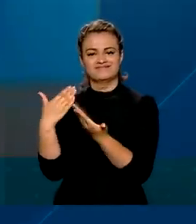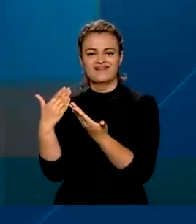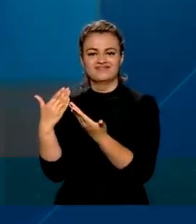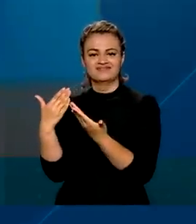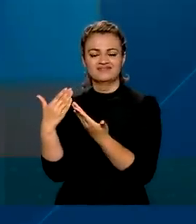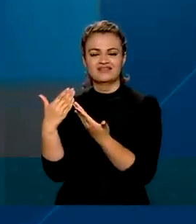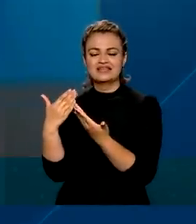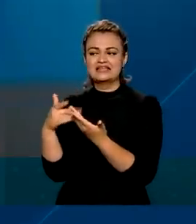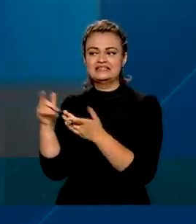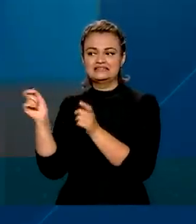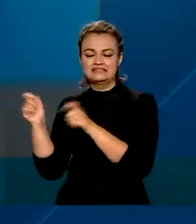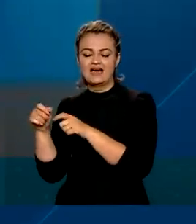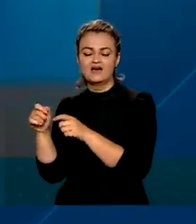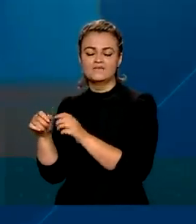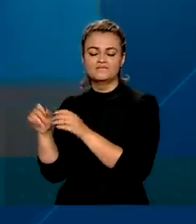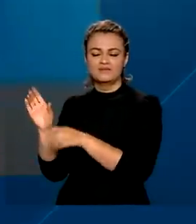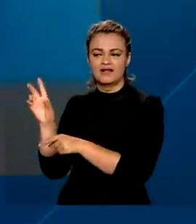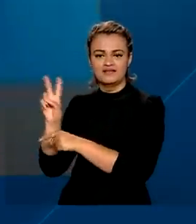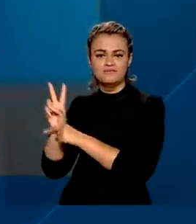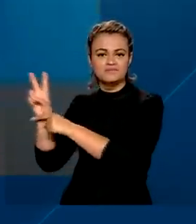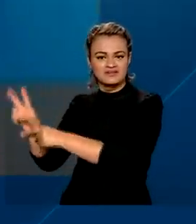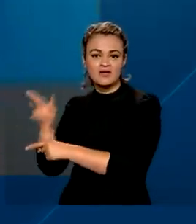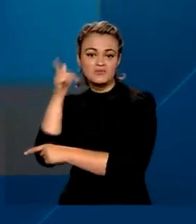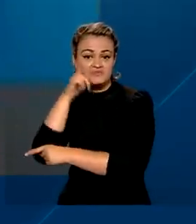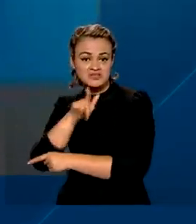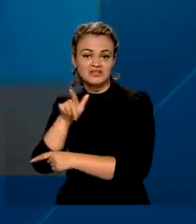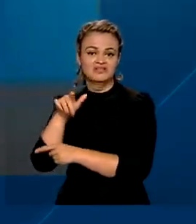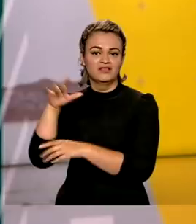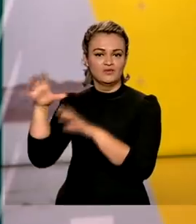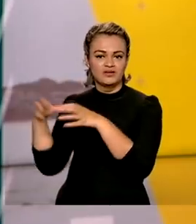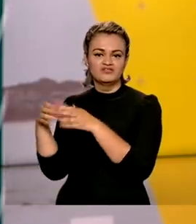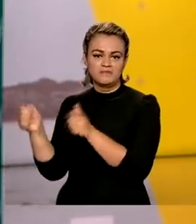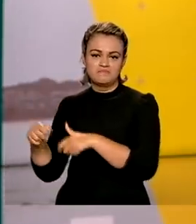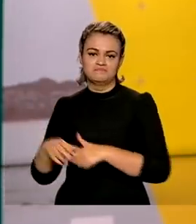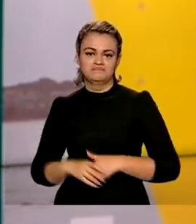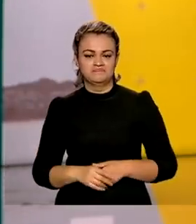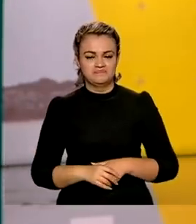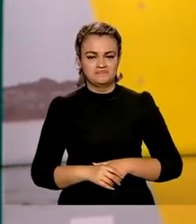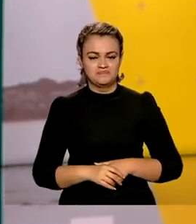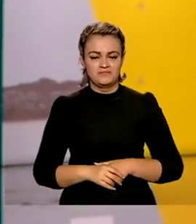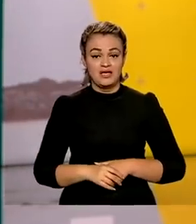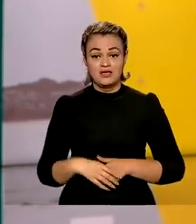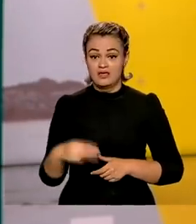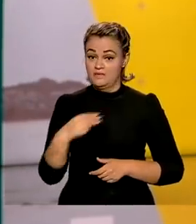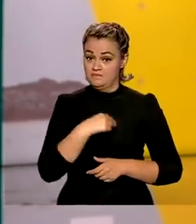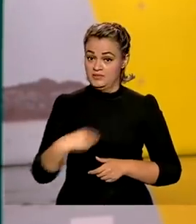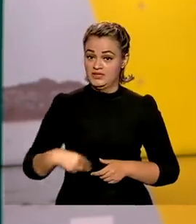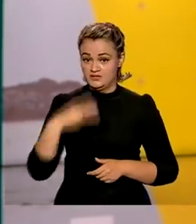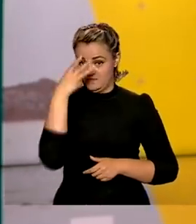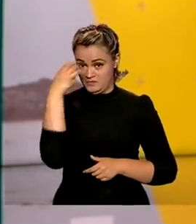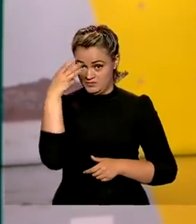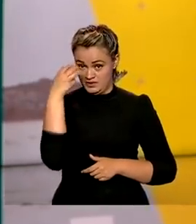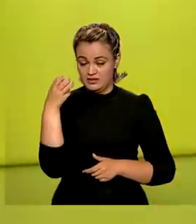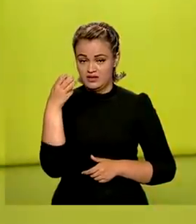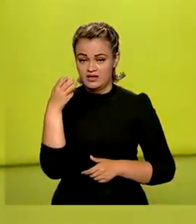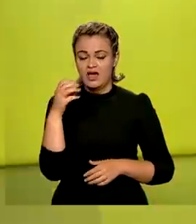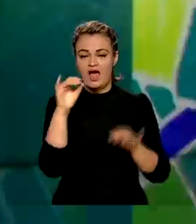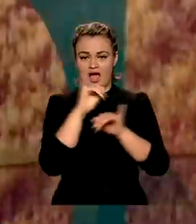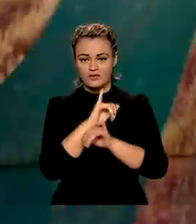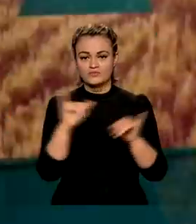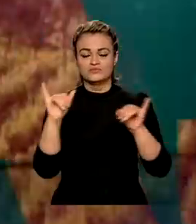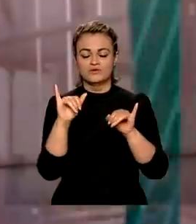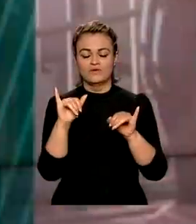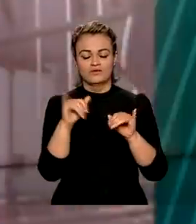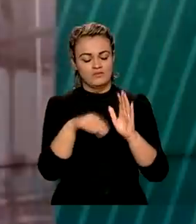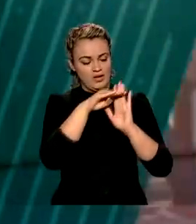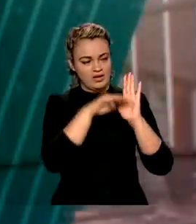probabilidade dele receber crédito ser maior no caso de uma cooperativa. O ministro das Comunicações, Fábio Faria, anunciou que